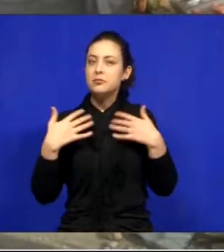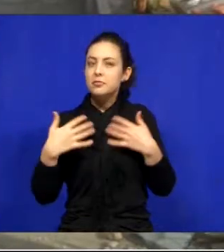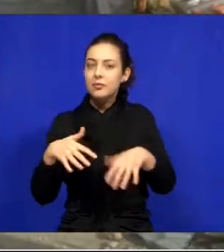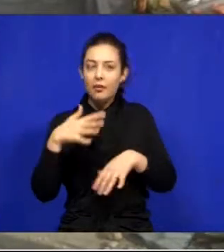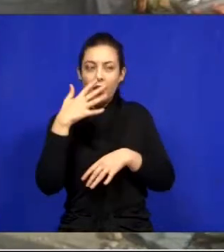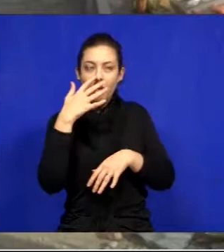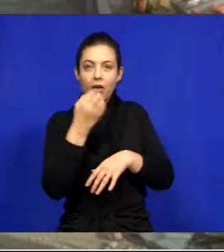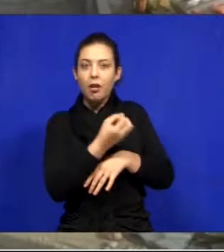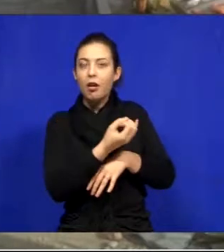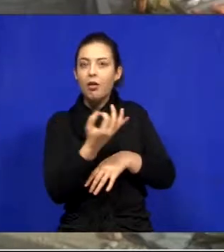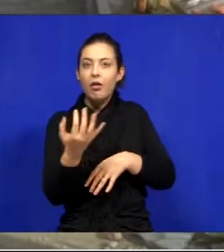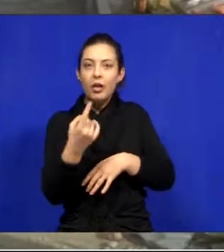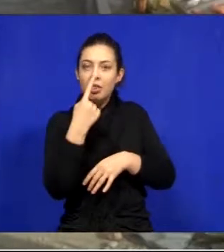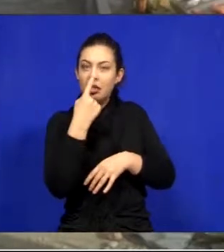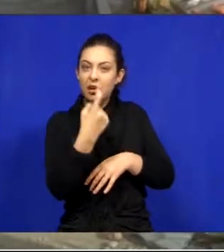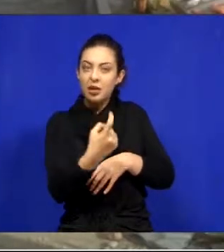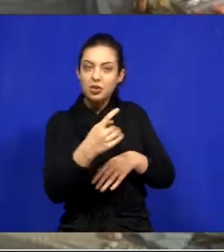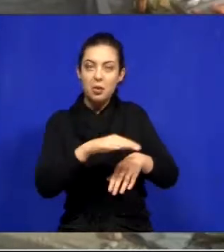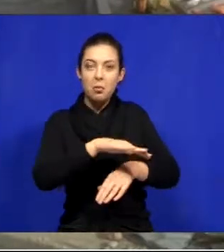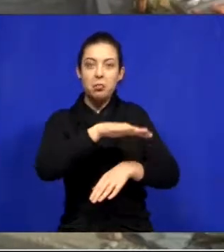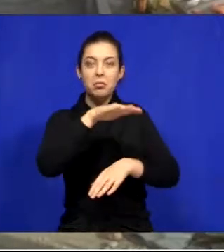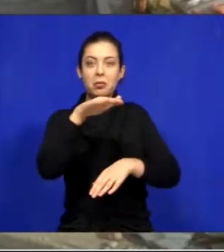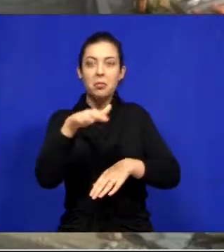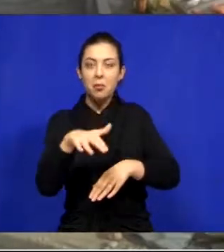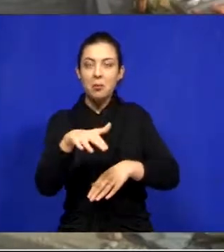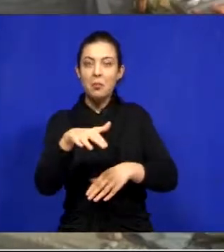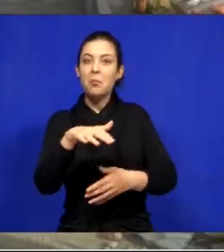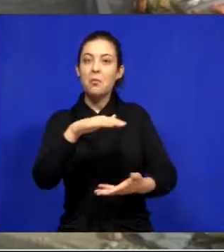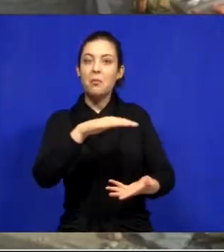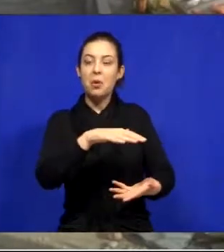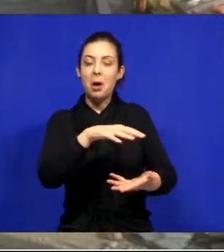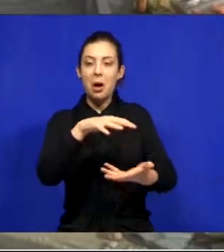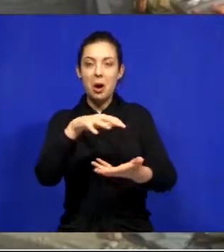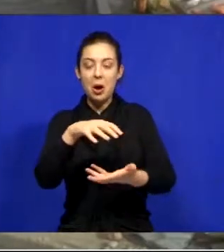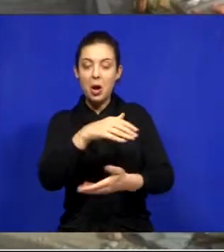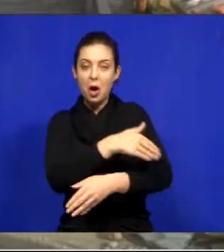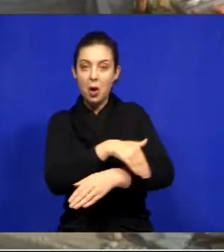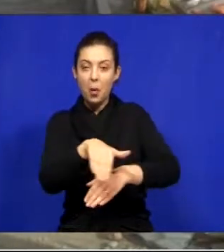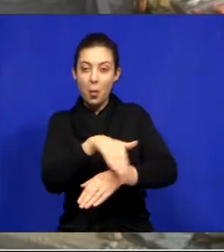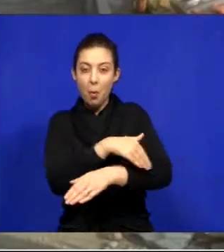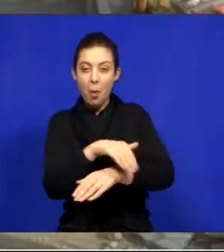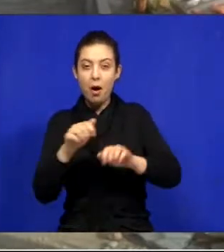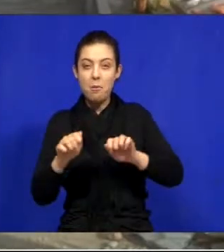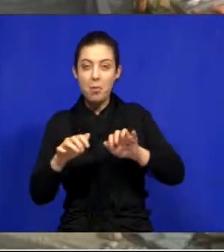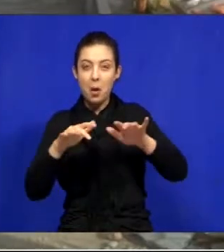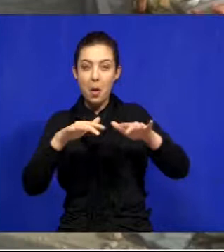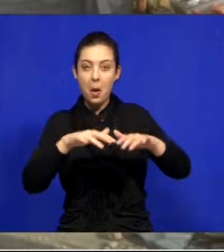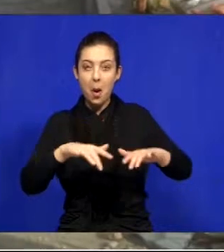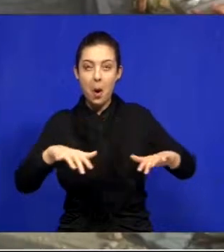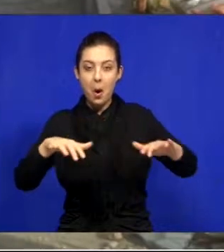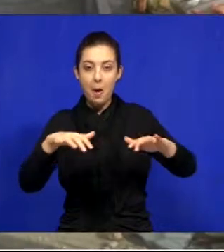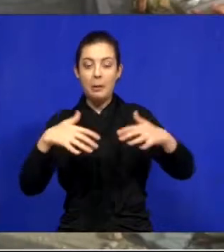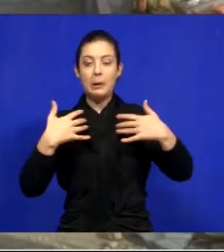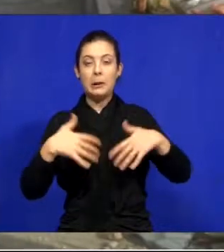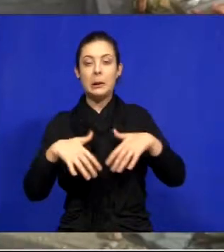veem o tanto de lixo que existe ali nesta rua, vocês ficam bobos de ver.